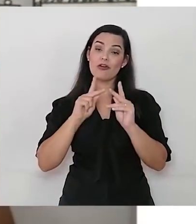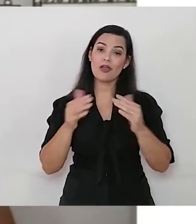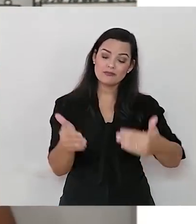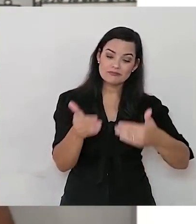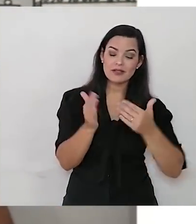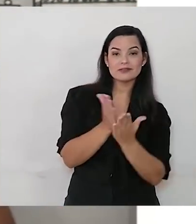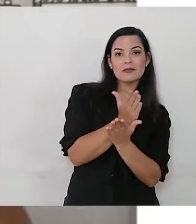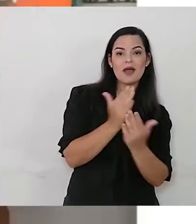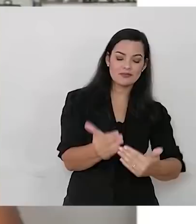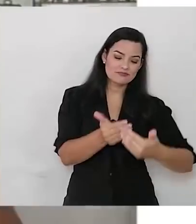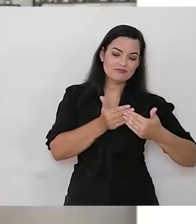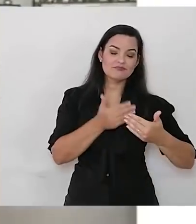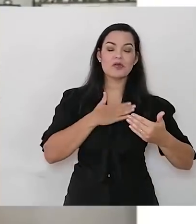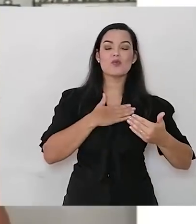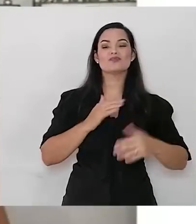ficam sendo meus.